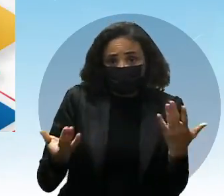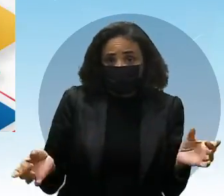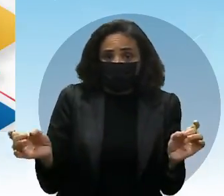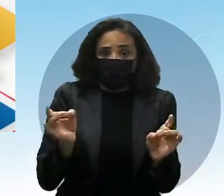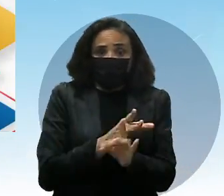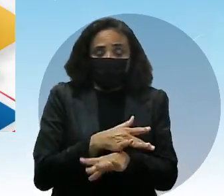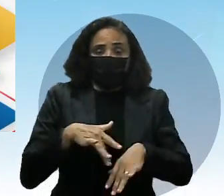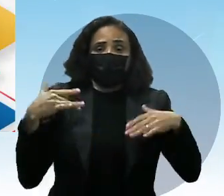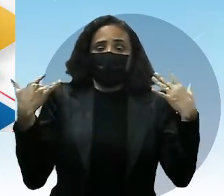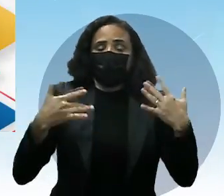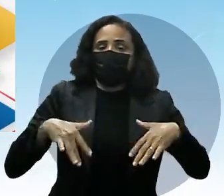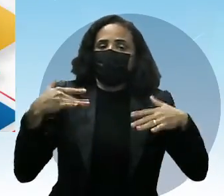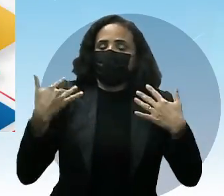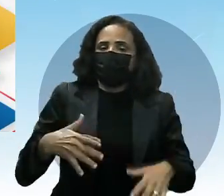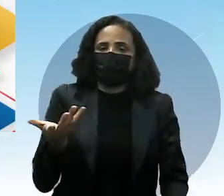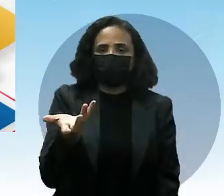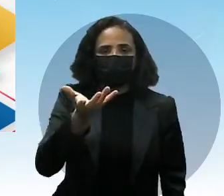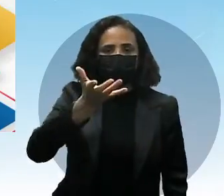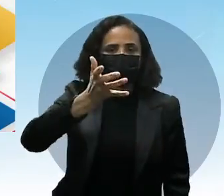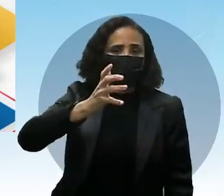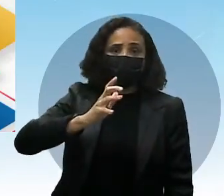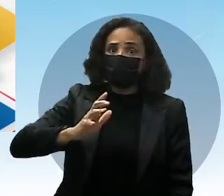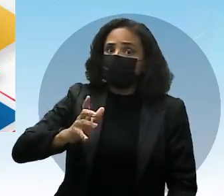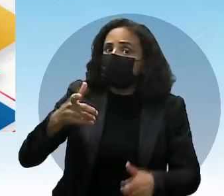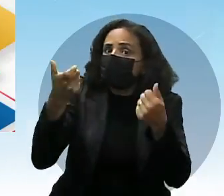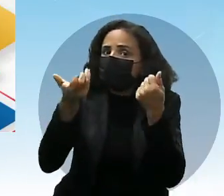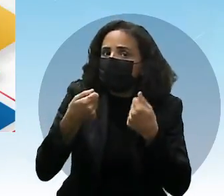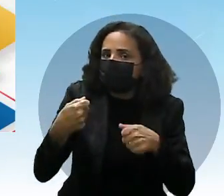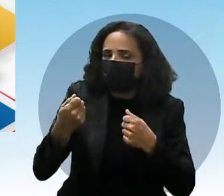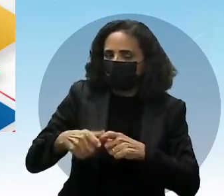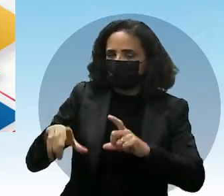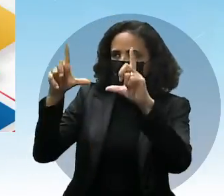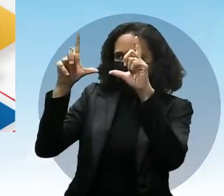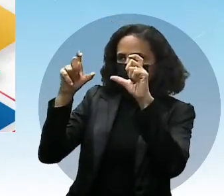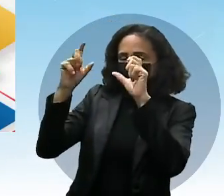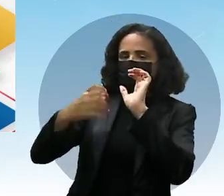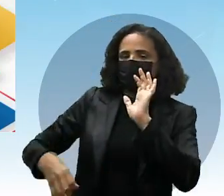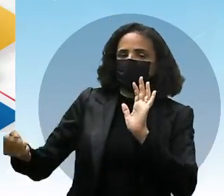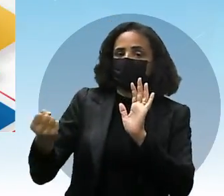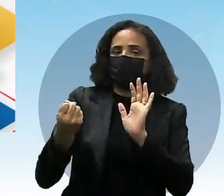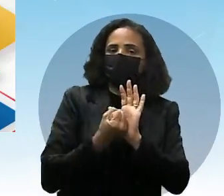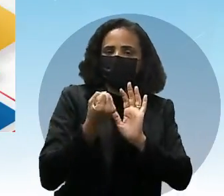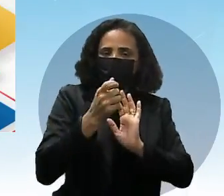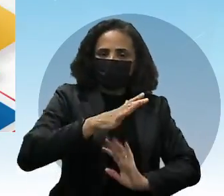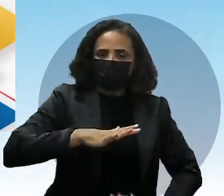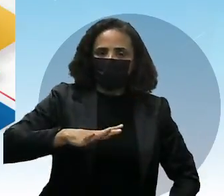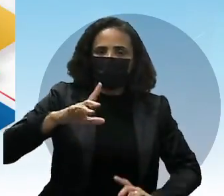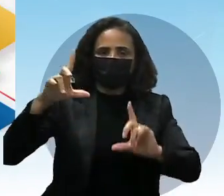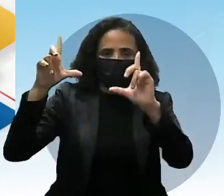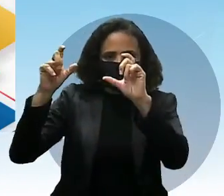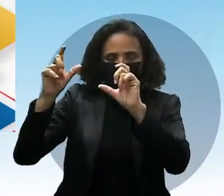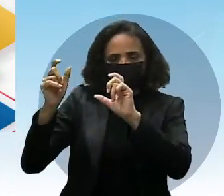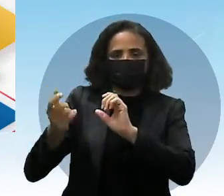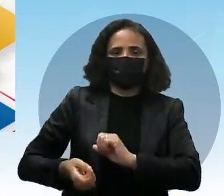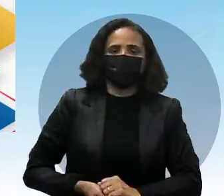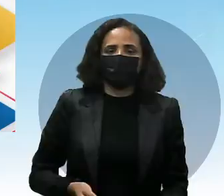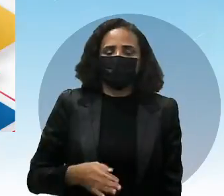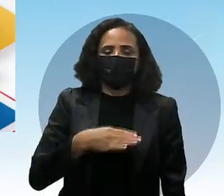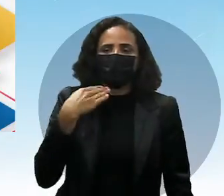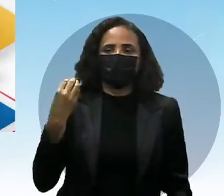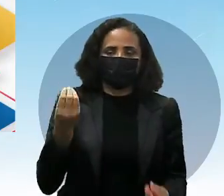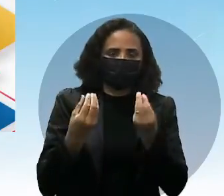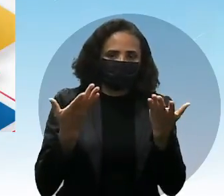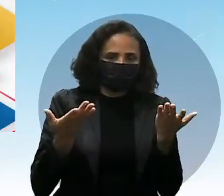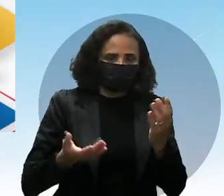para ele, Mas ele não quer deixar de registrar este momento belíssimo, que é a morte o